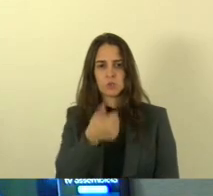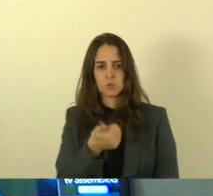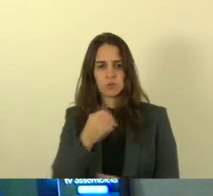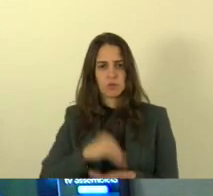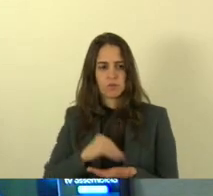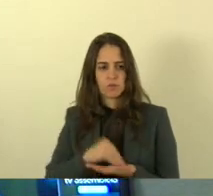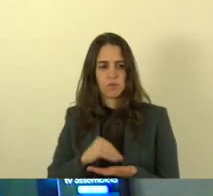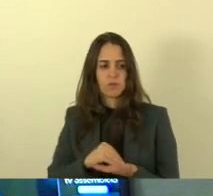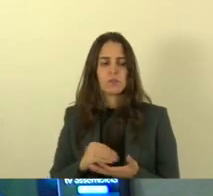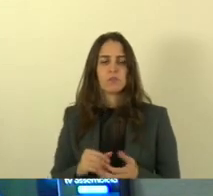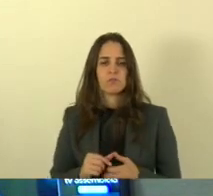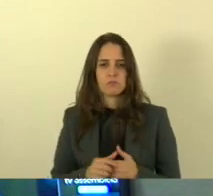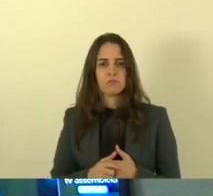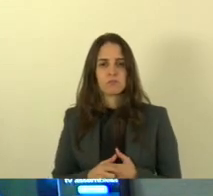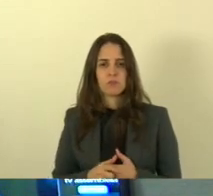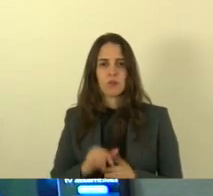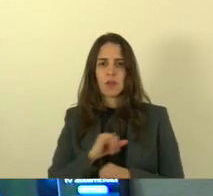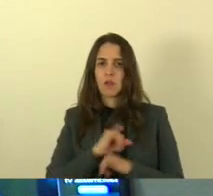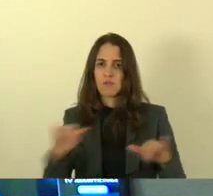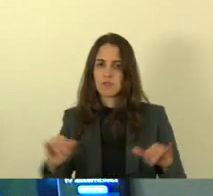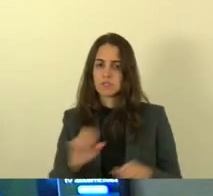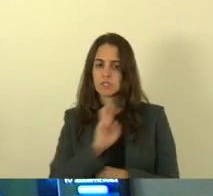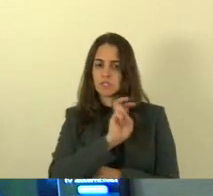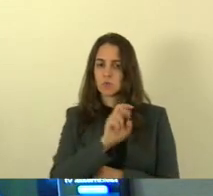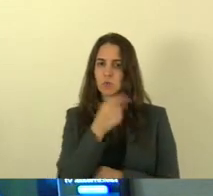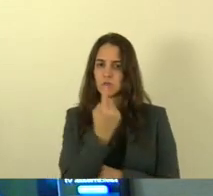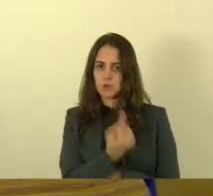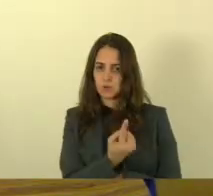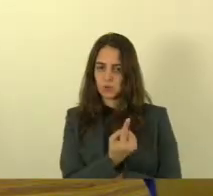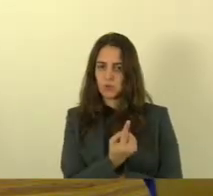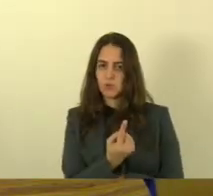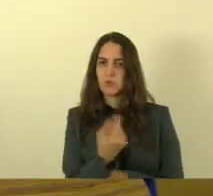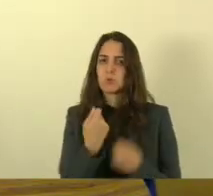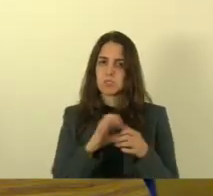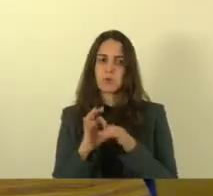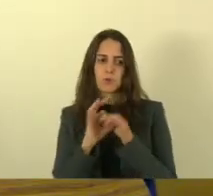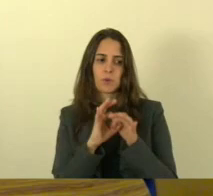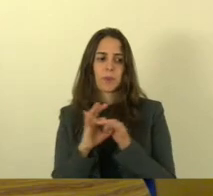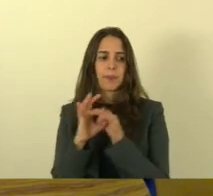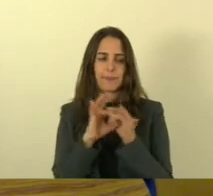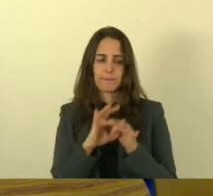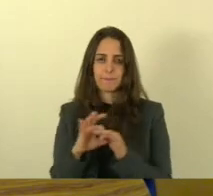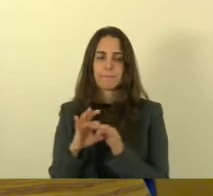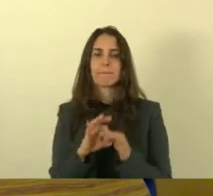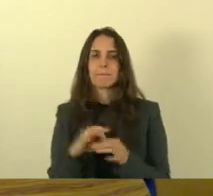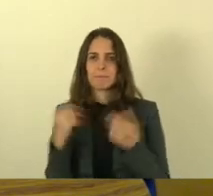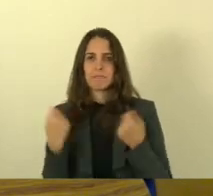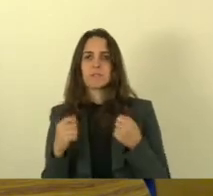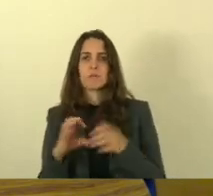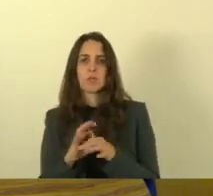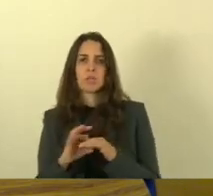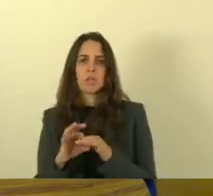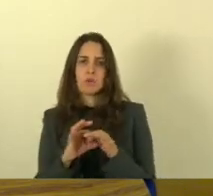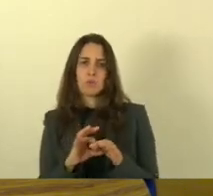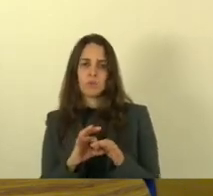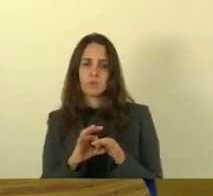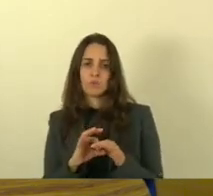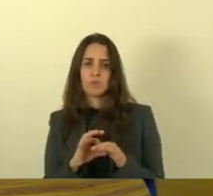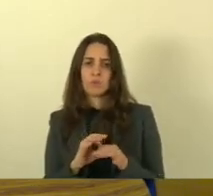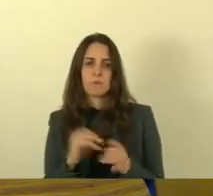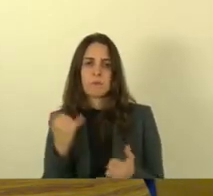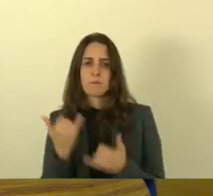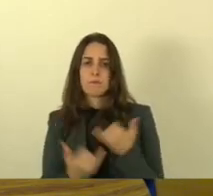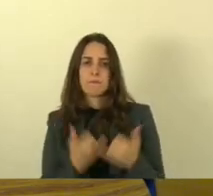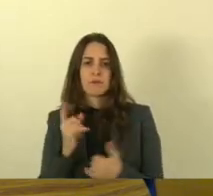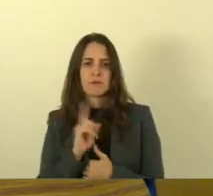então diga para os cinquenta e um que a união faz a força nós não entramos para brincar